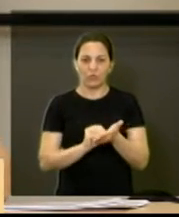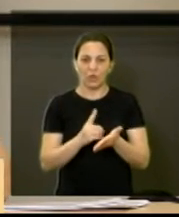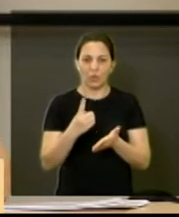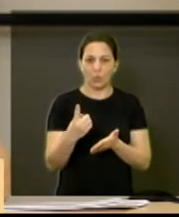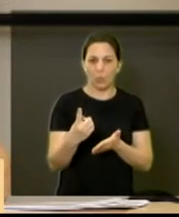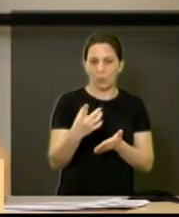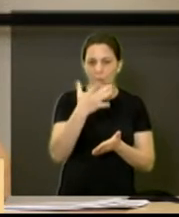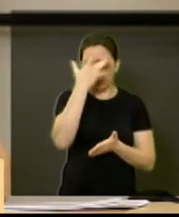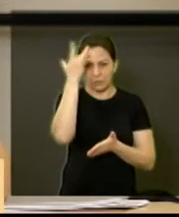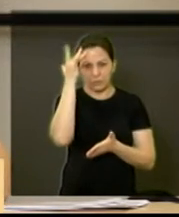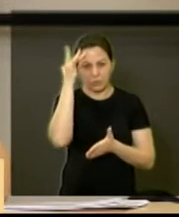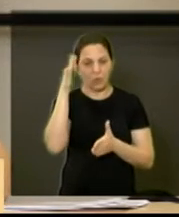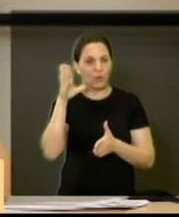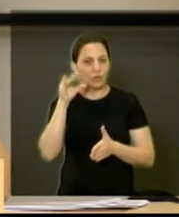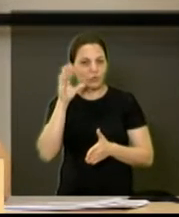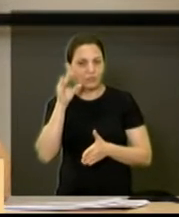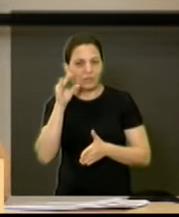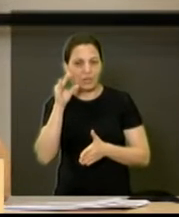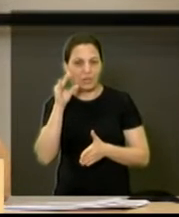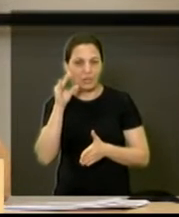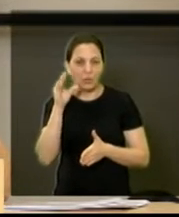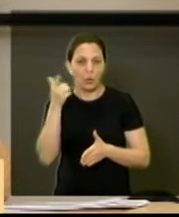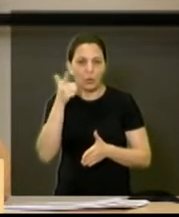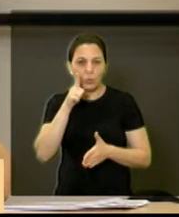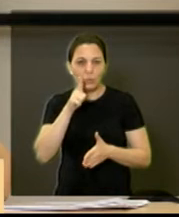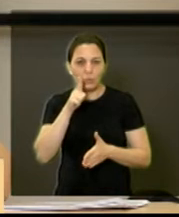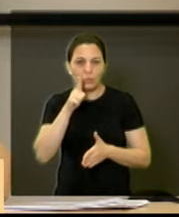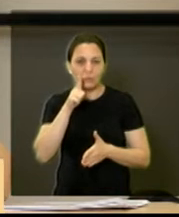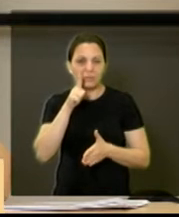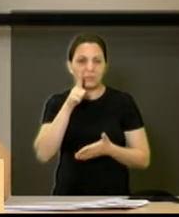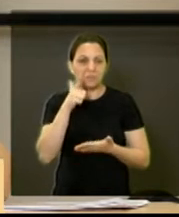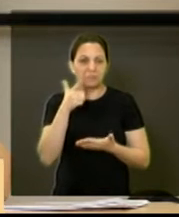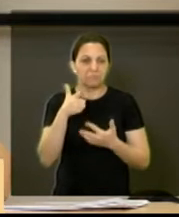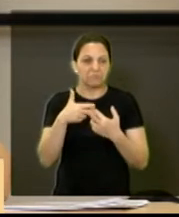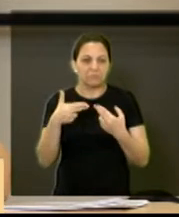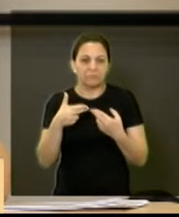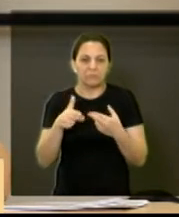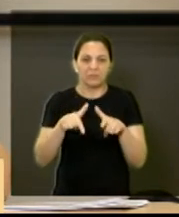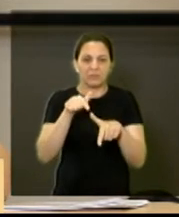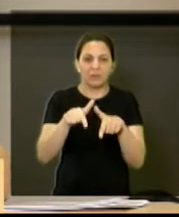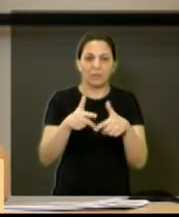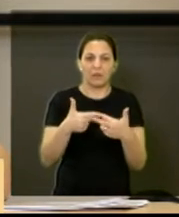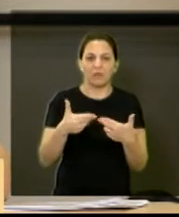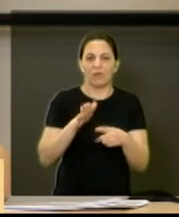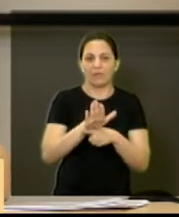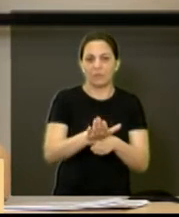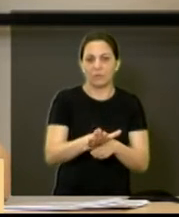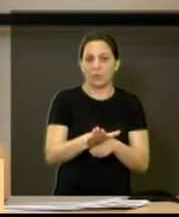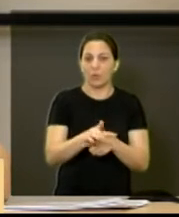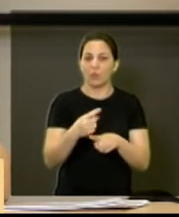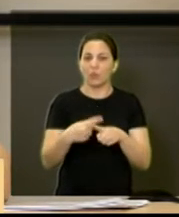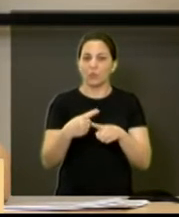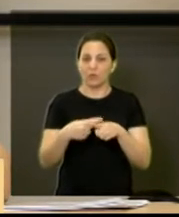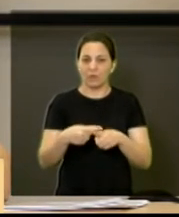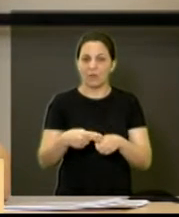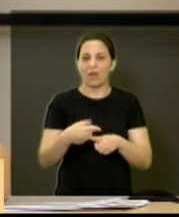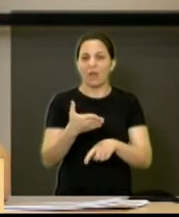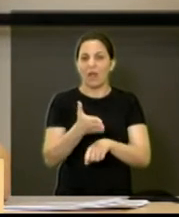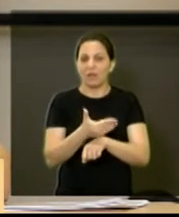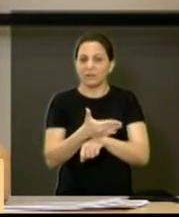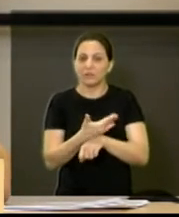outro funcionário é muito, porque a nossa maior defasagem